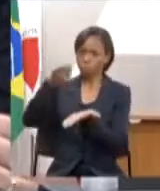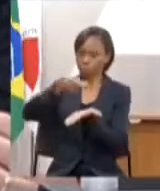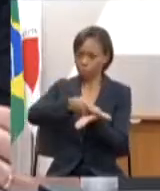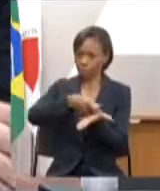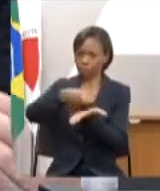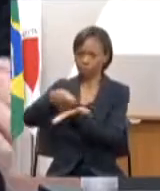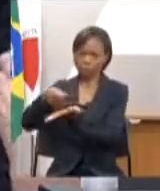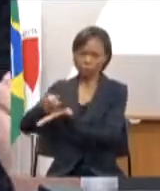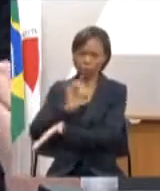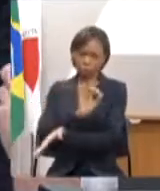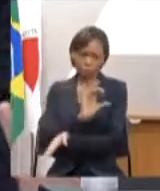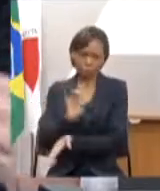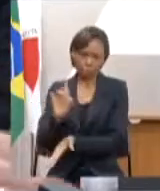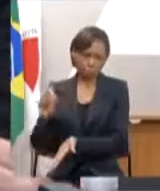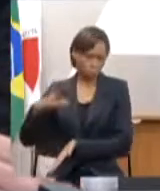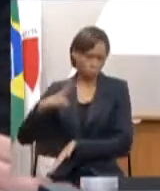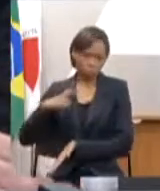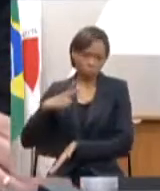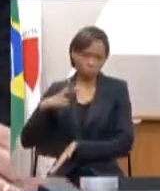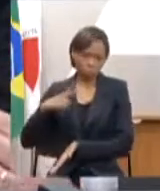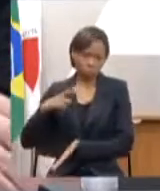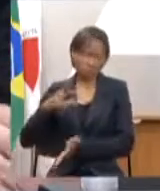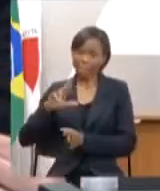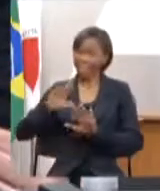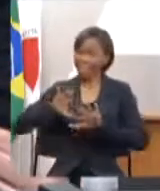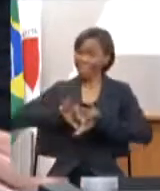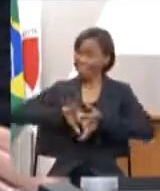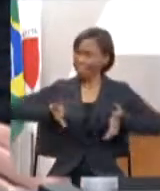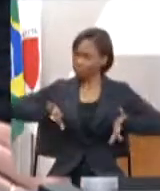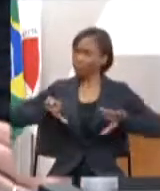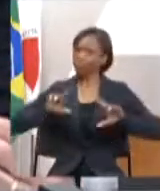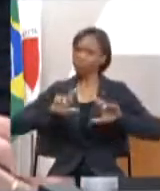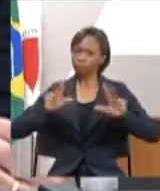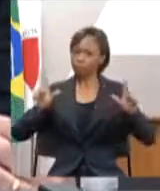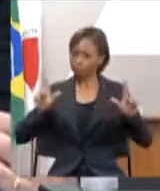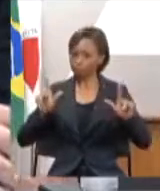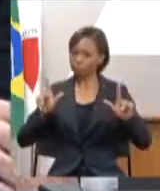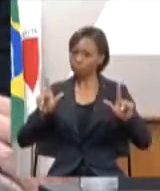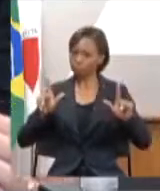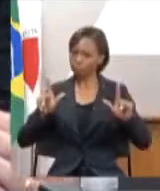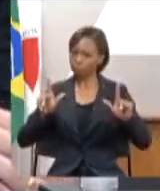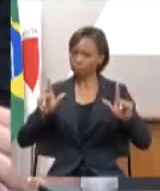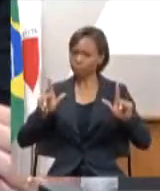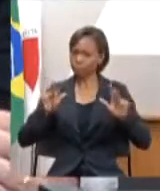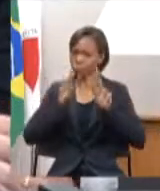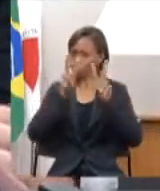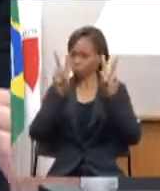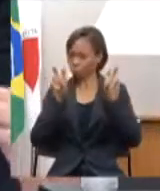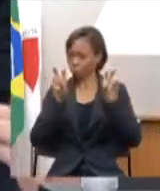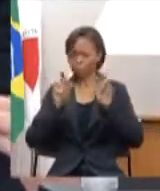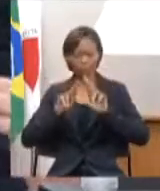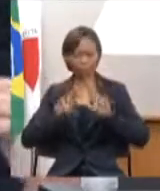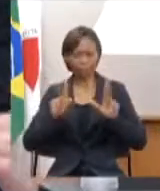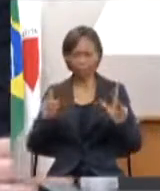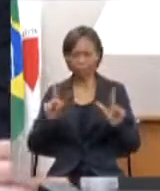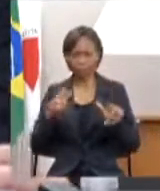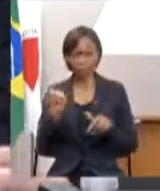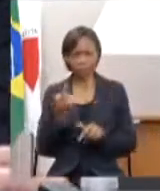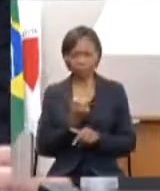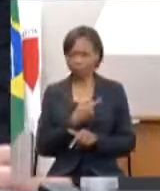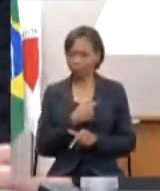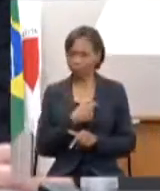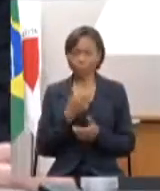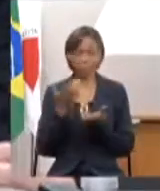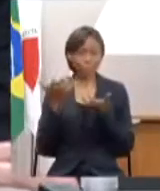então são coisas distintas que nós estamos falando então nós não estamos de maneira nenhuma querendo